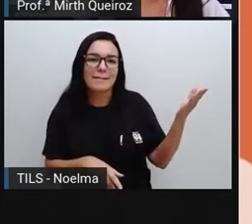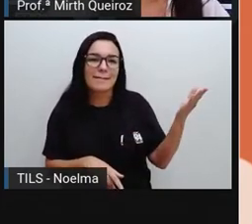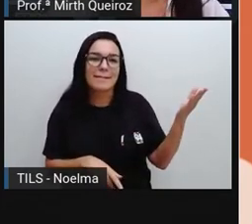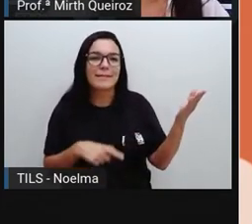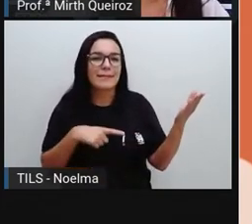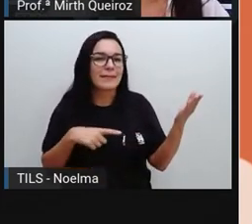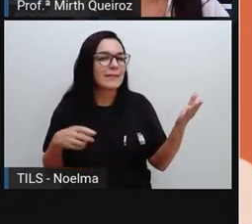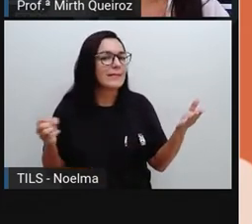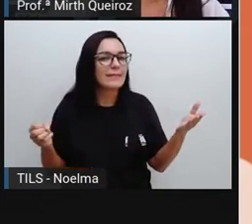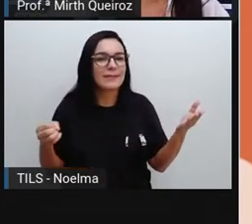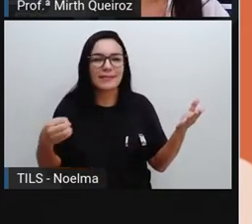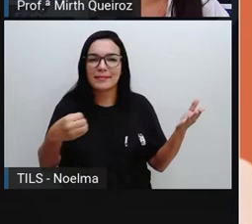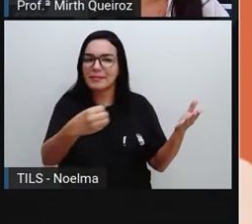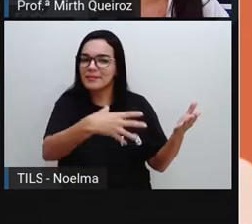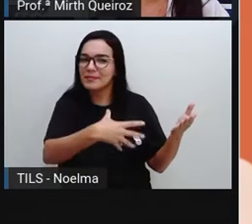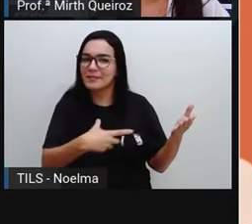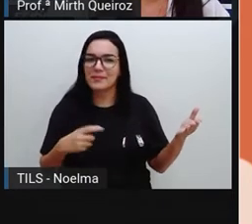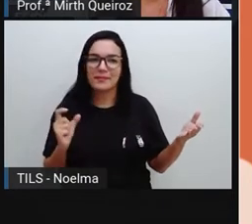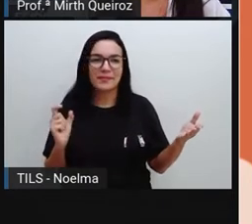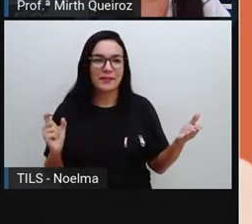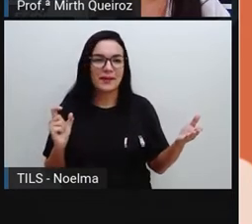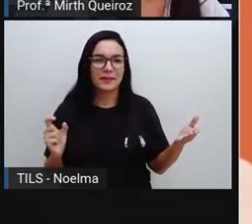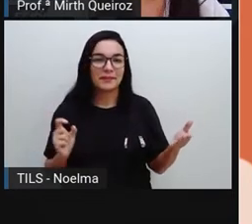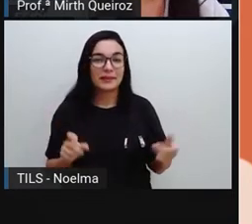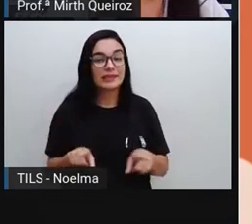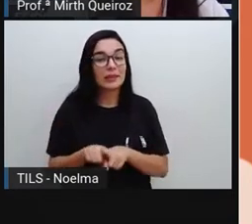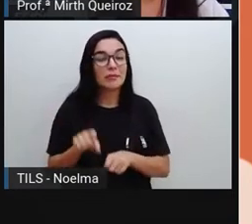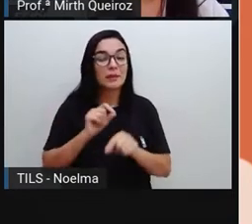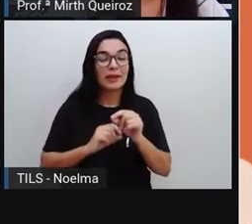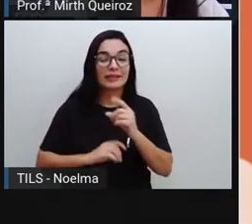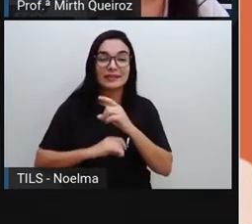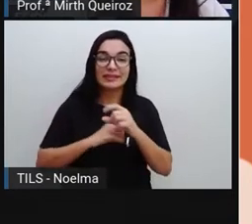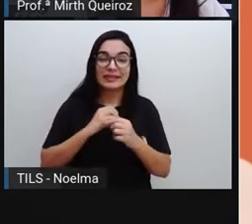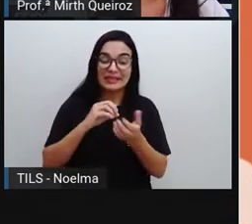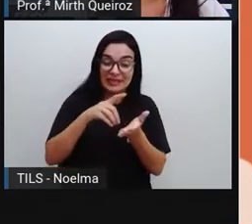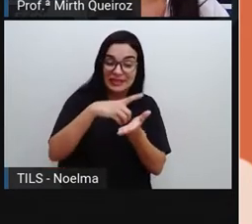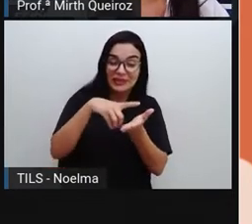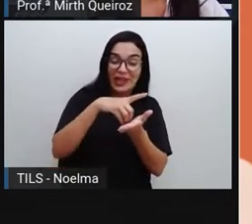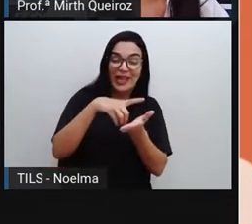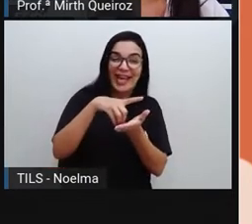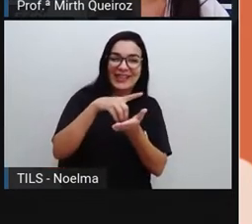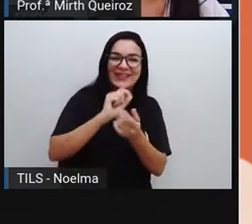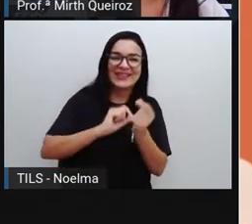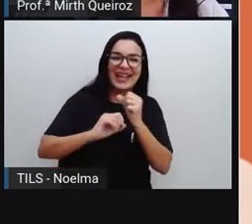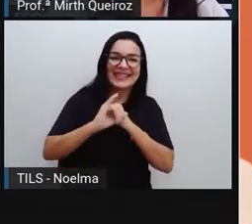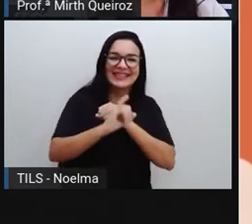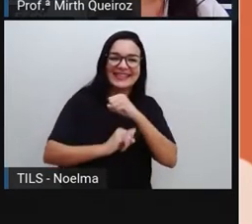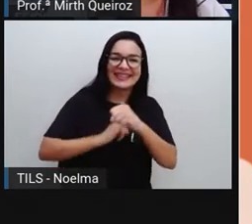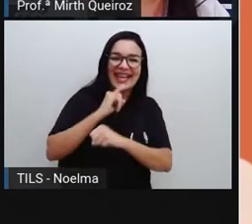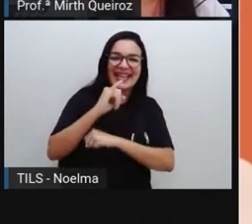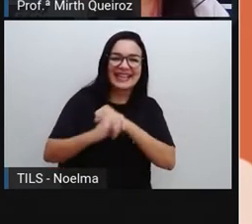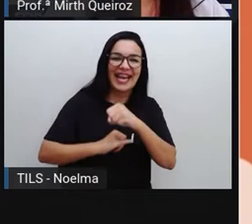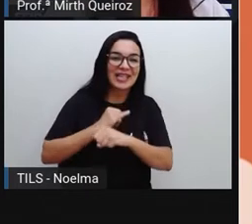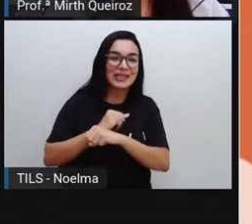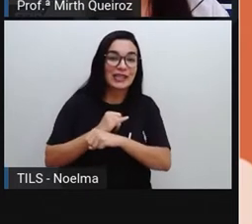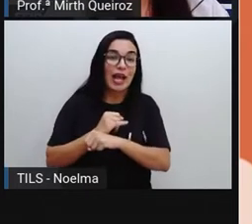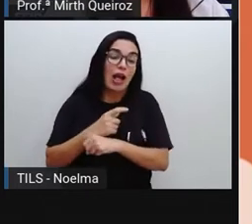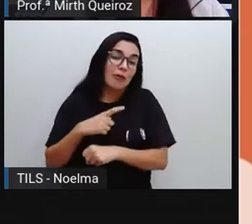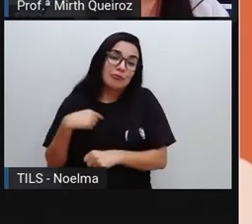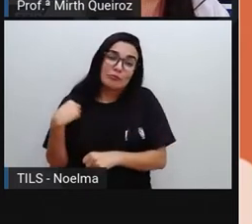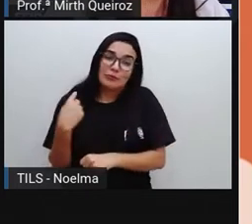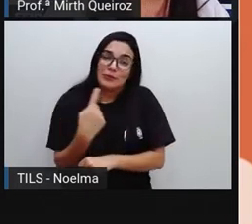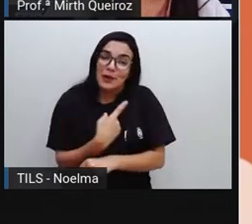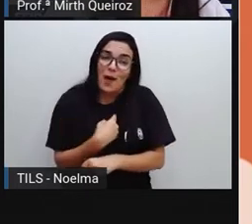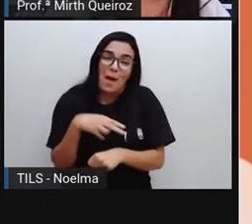que vão surgindo também, né, gente? E o dicionário eletrônico? O dicionário eletrônico, é o mais utilizado porque dá menos trabalho.